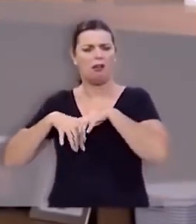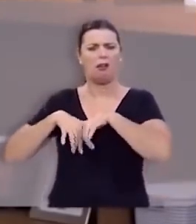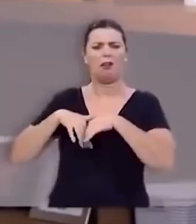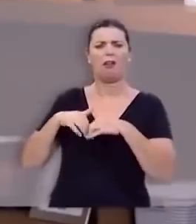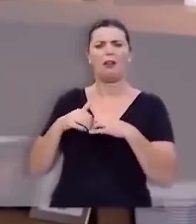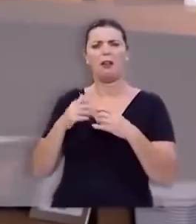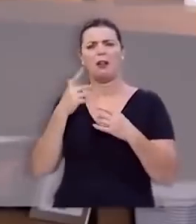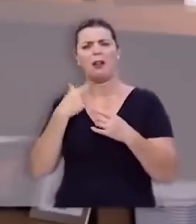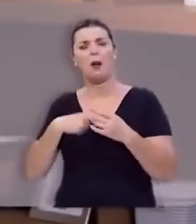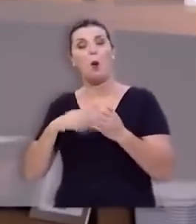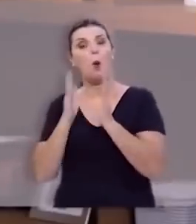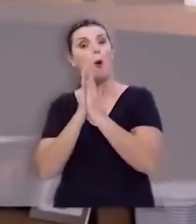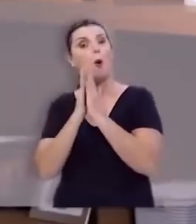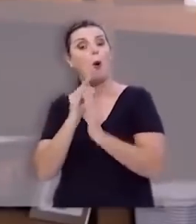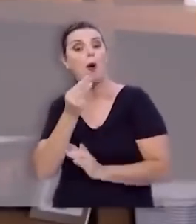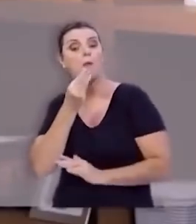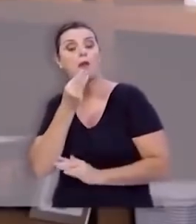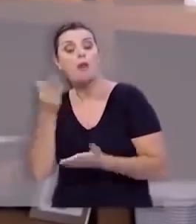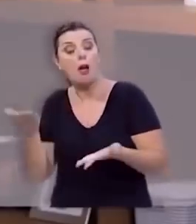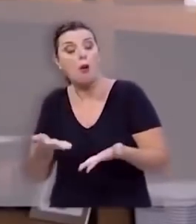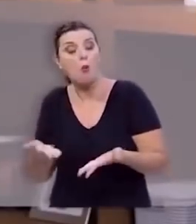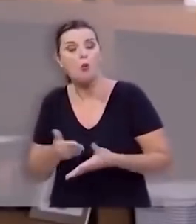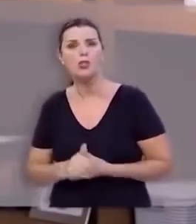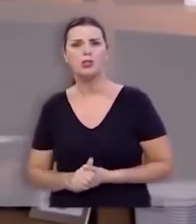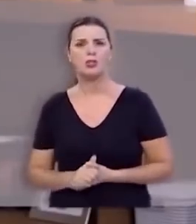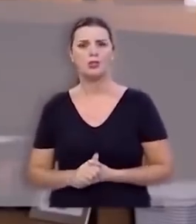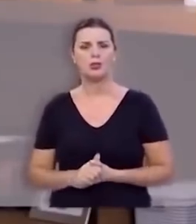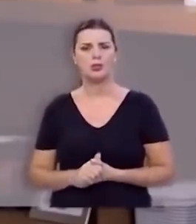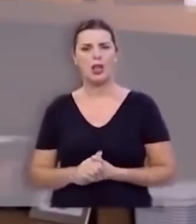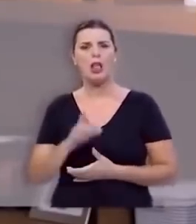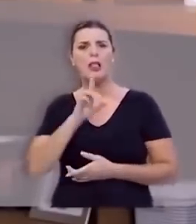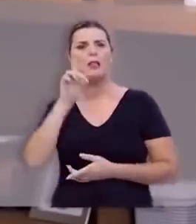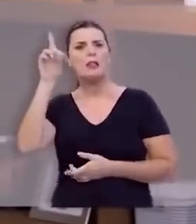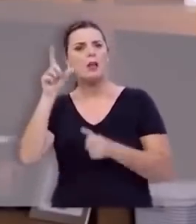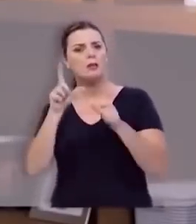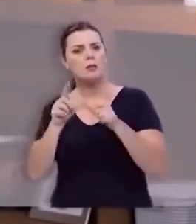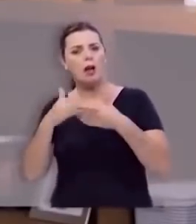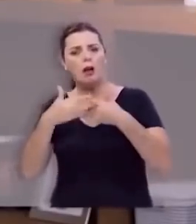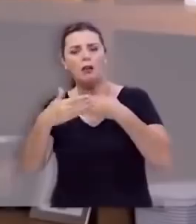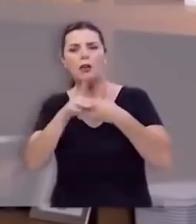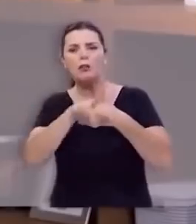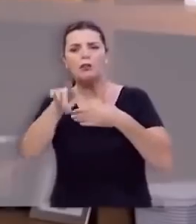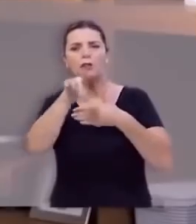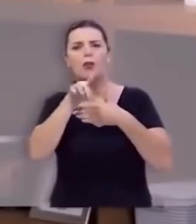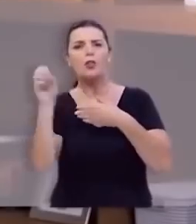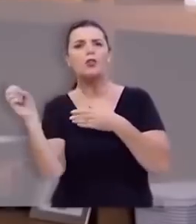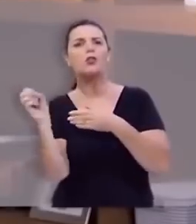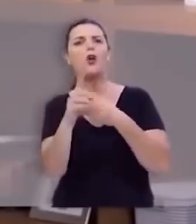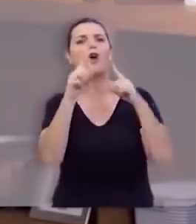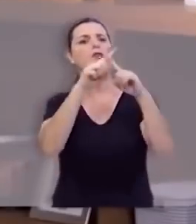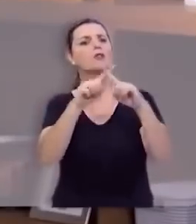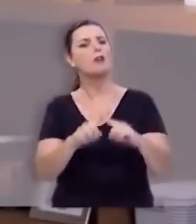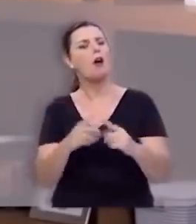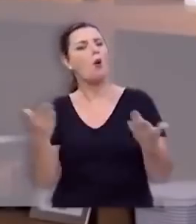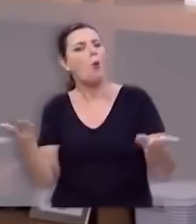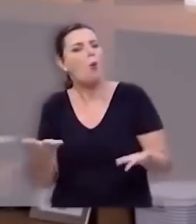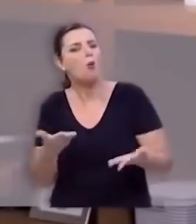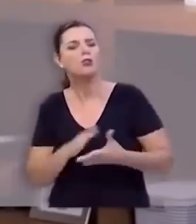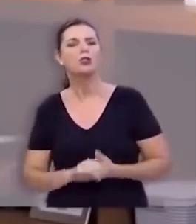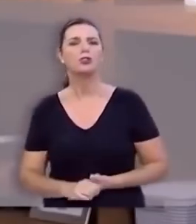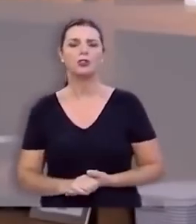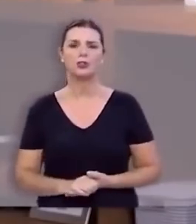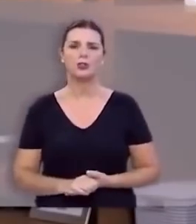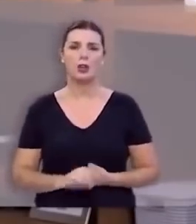passado, olhe para as oportunidades do hoje. Deus está colocando diante de você novos desafios hoje.